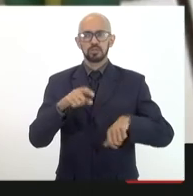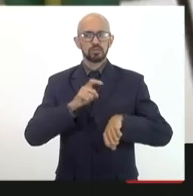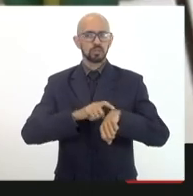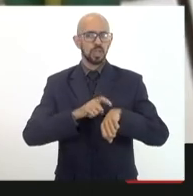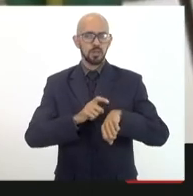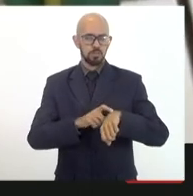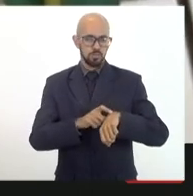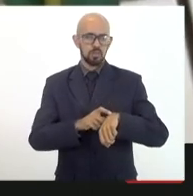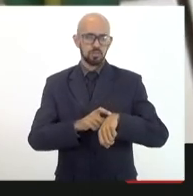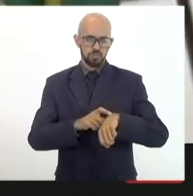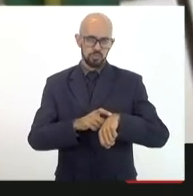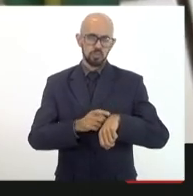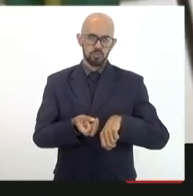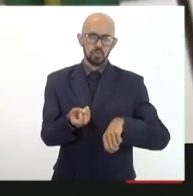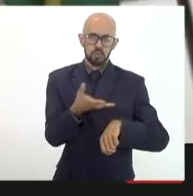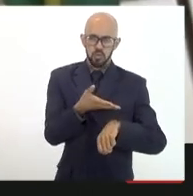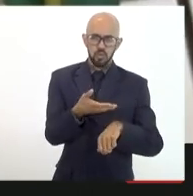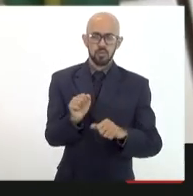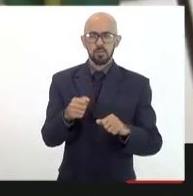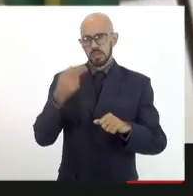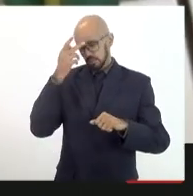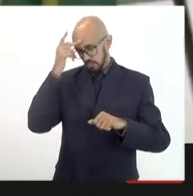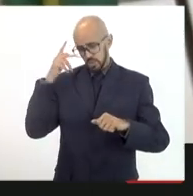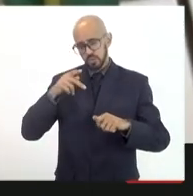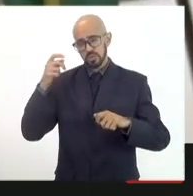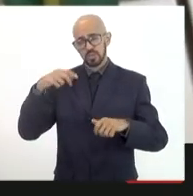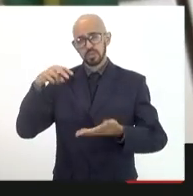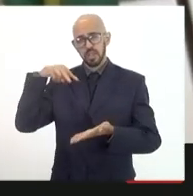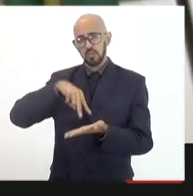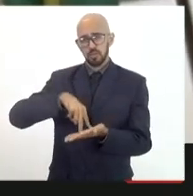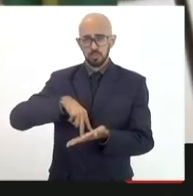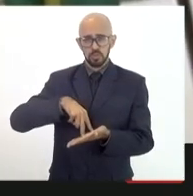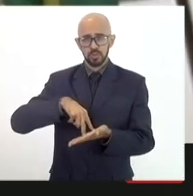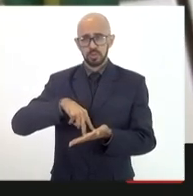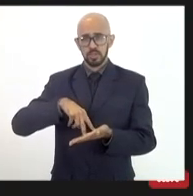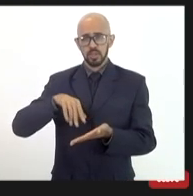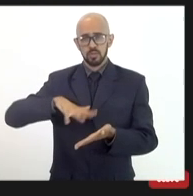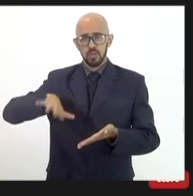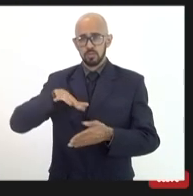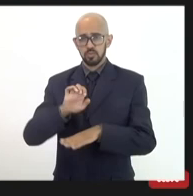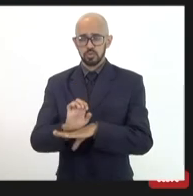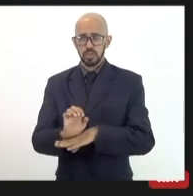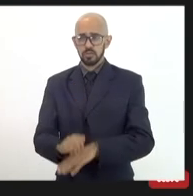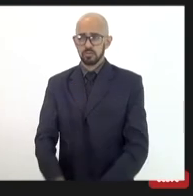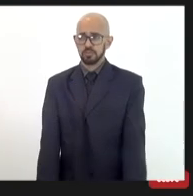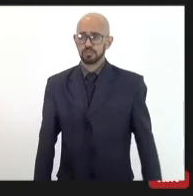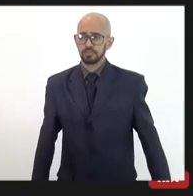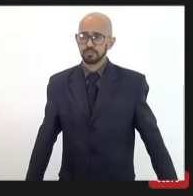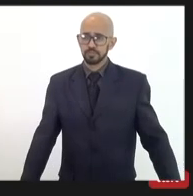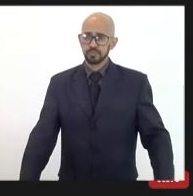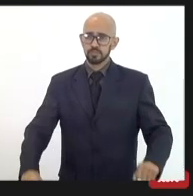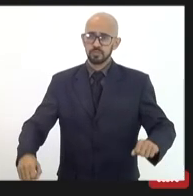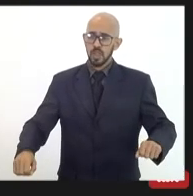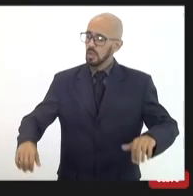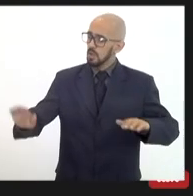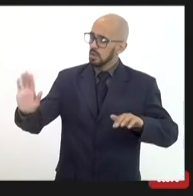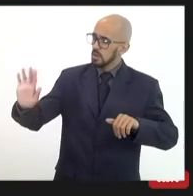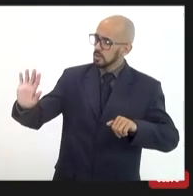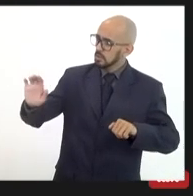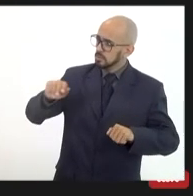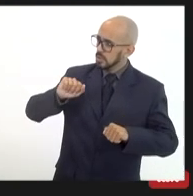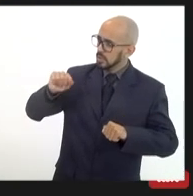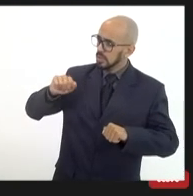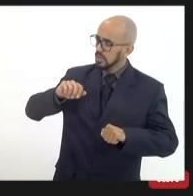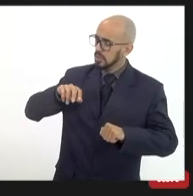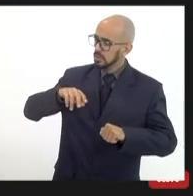pelas pessoas que estavam no poder no âmbito estadual Ministério André depois me escreva por gentileza para uma